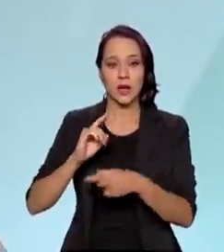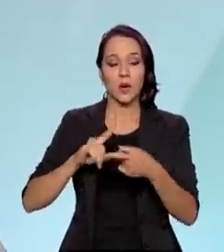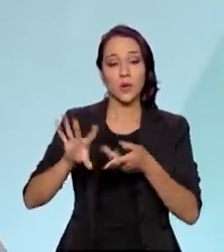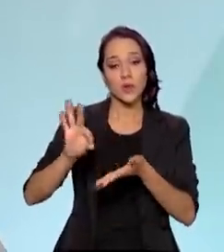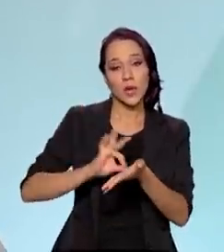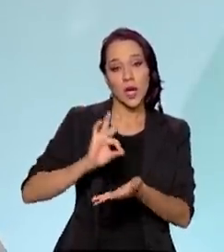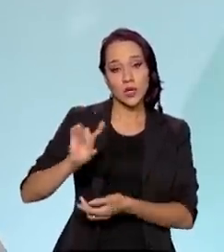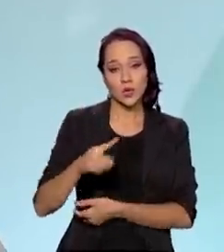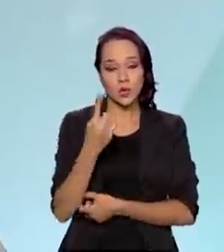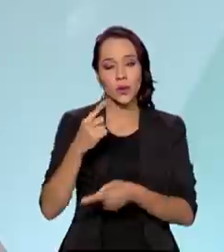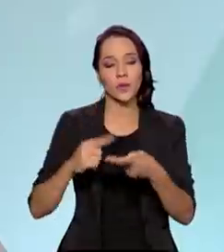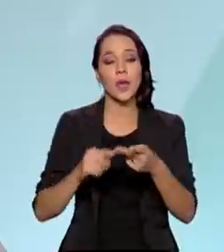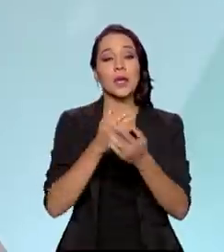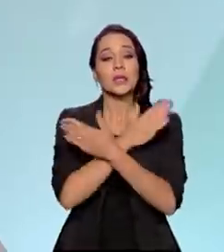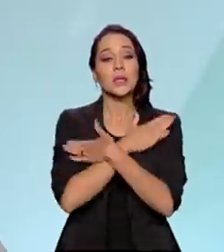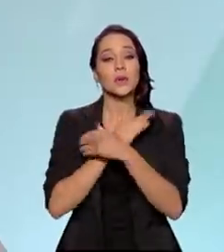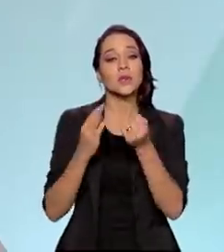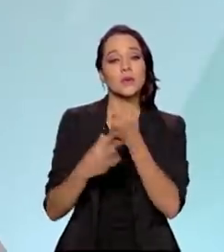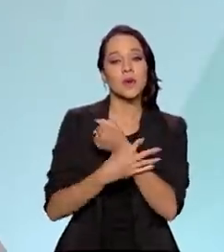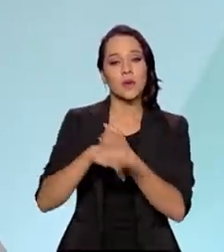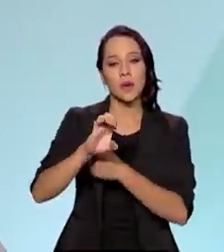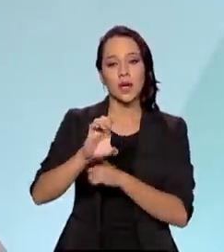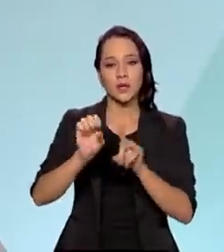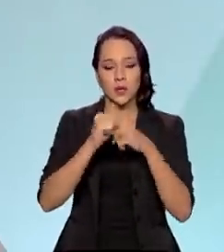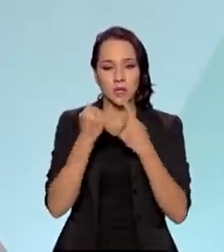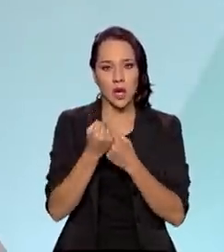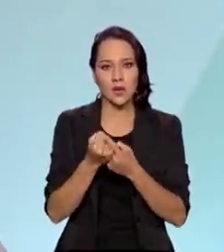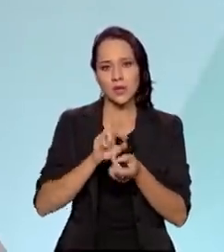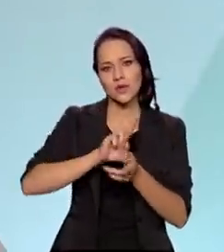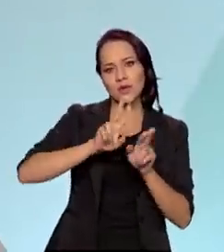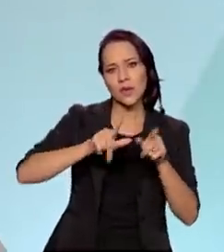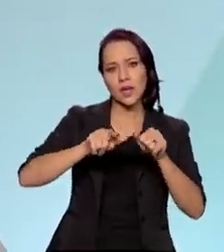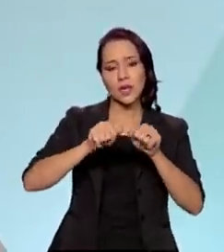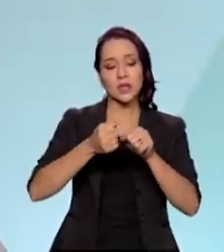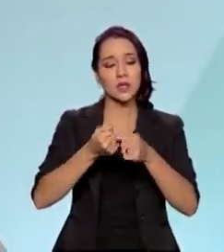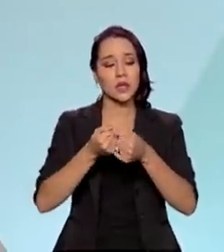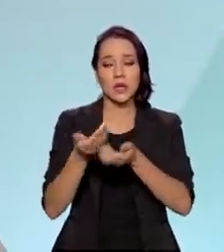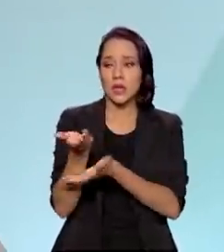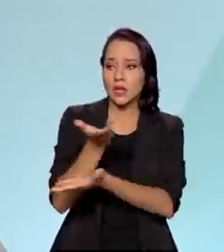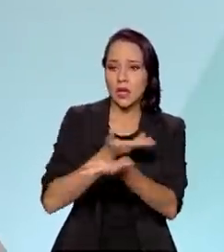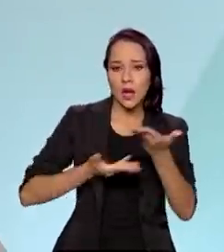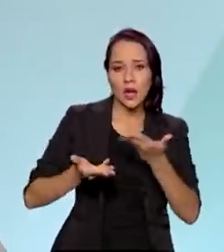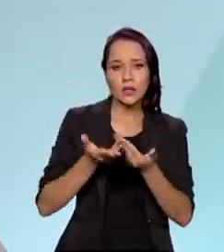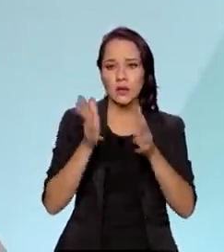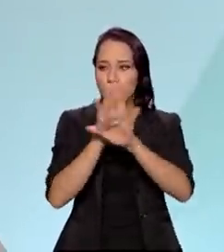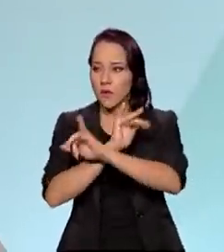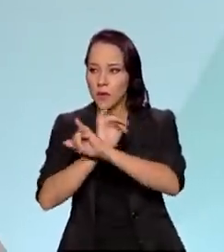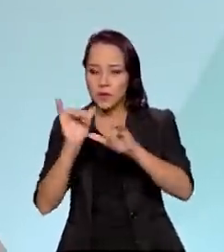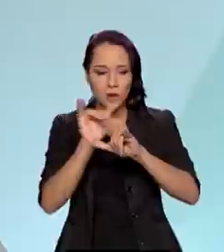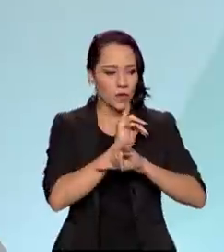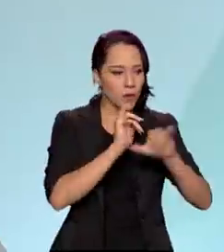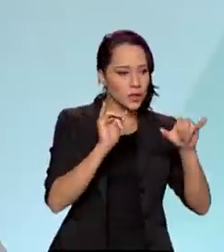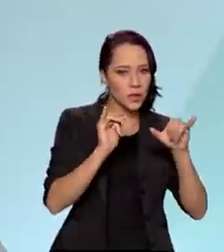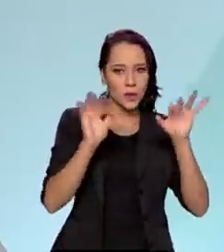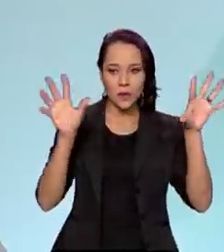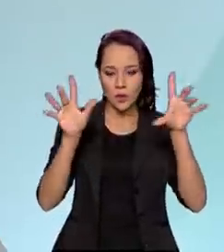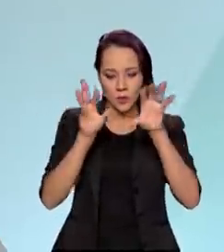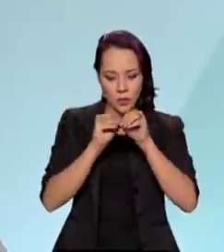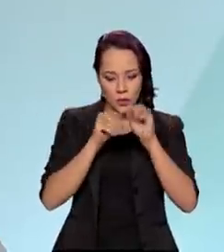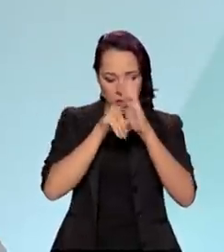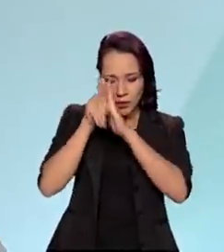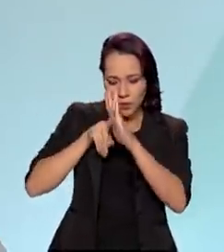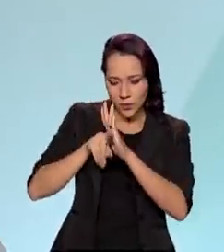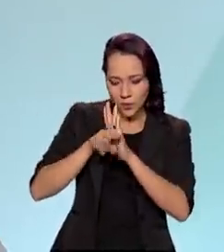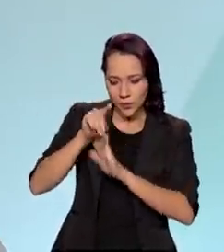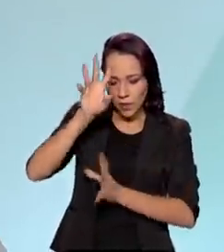Seguro Desemprego, principalmente o E-Social. Então, essas várias bases, elas interagem, a gente cruza esses dados para tentar chegar à melhor informação,